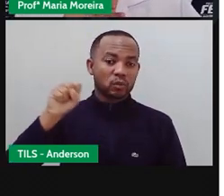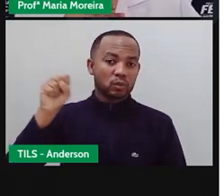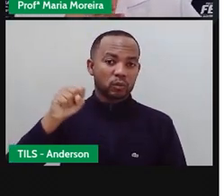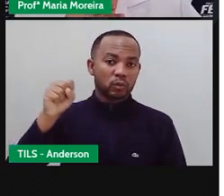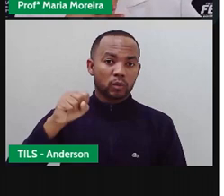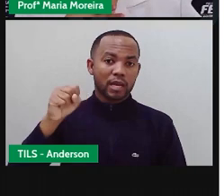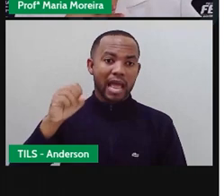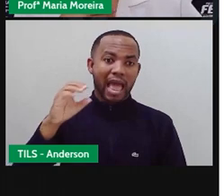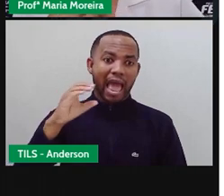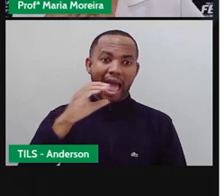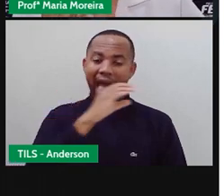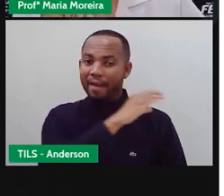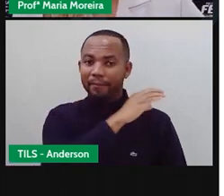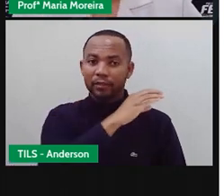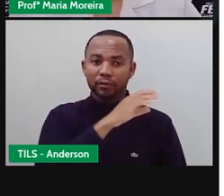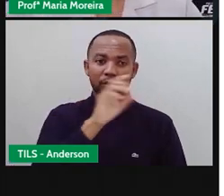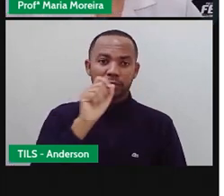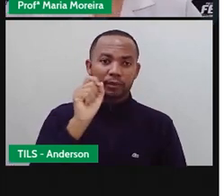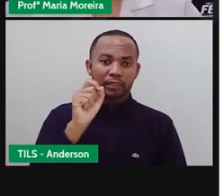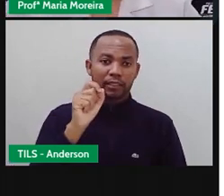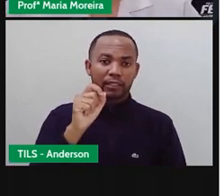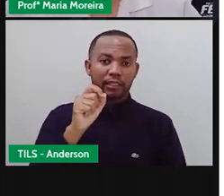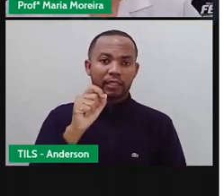muito rápido Ou